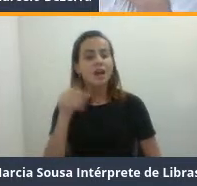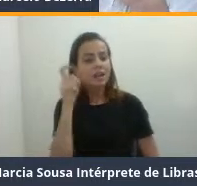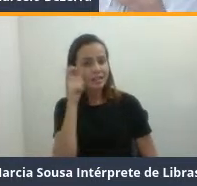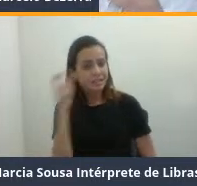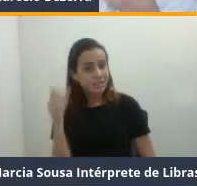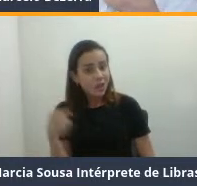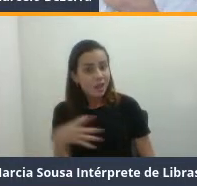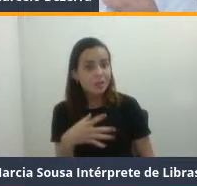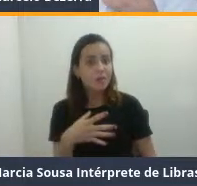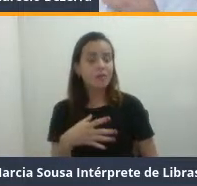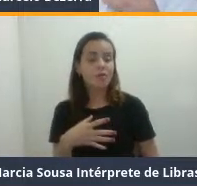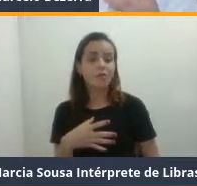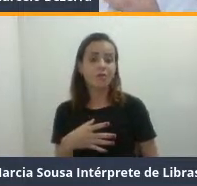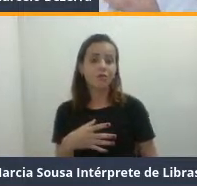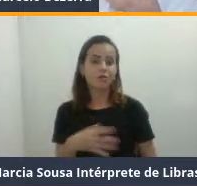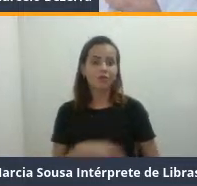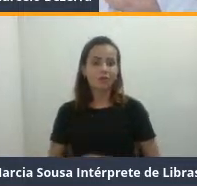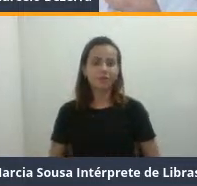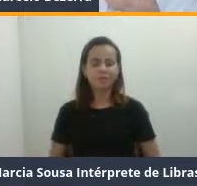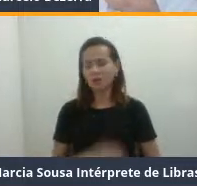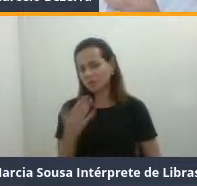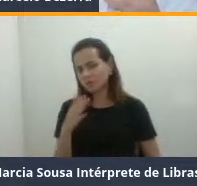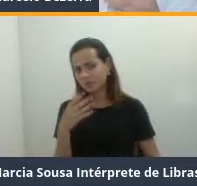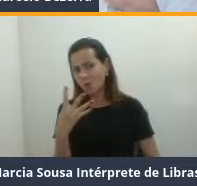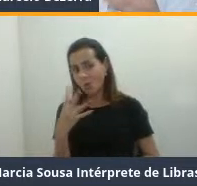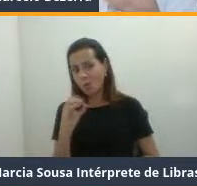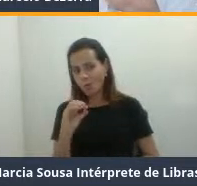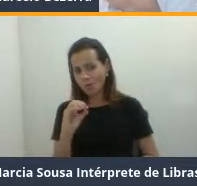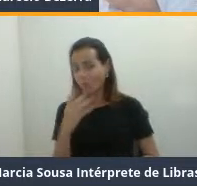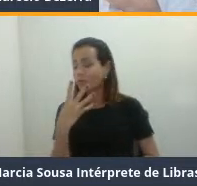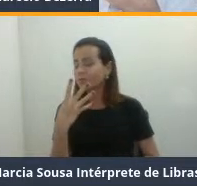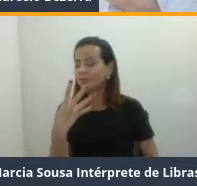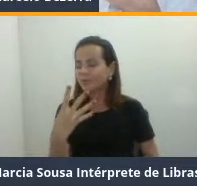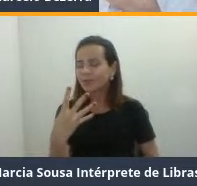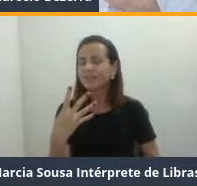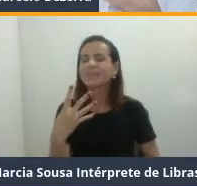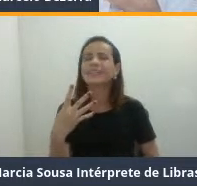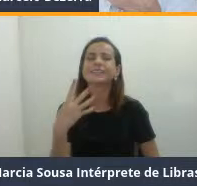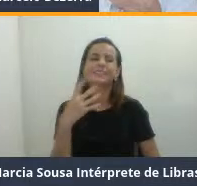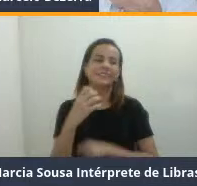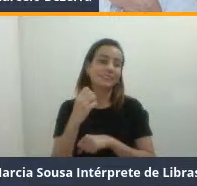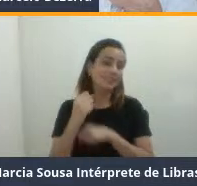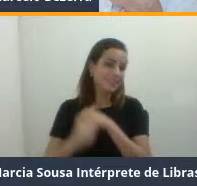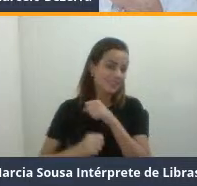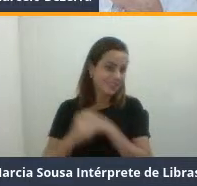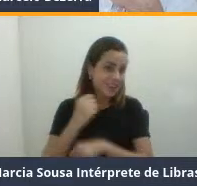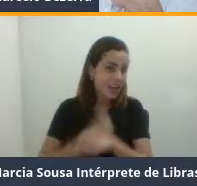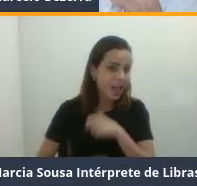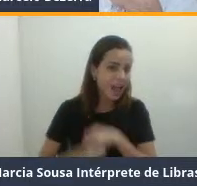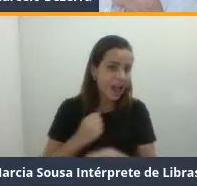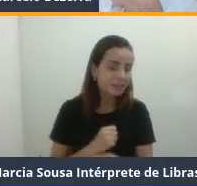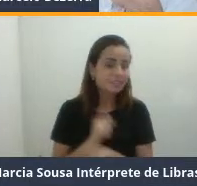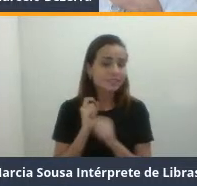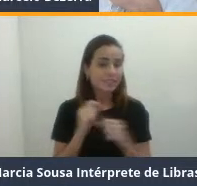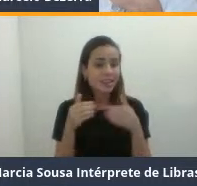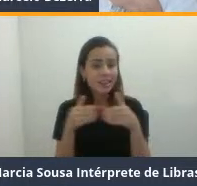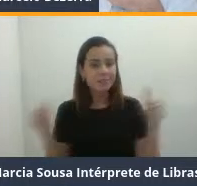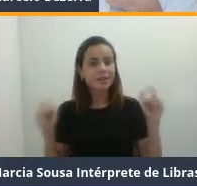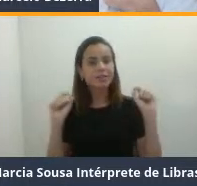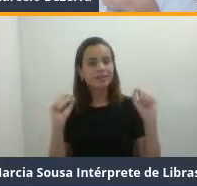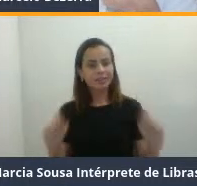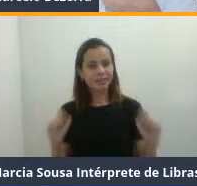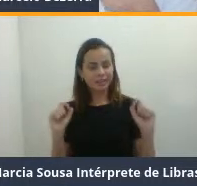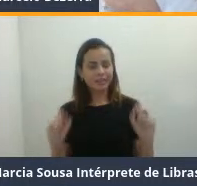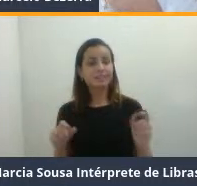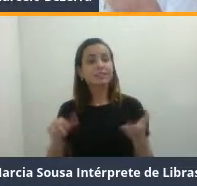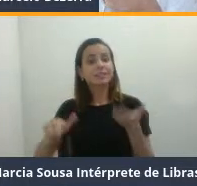de aproximadamente quatro anos, que ele vai dar uma abertura muito grande para, inclusive, se